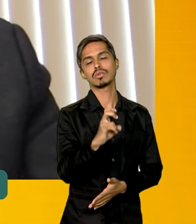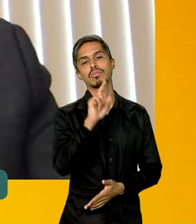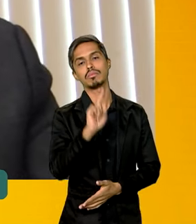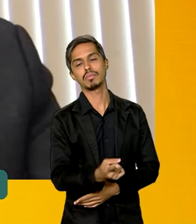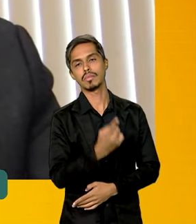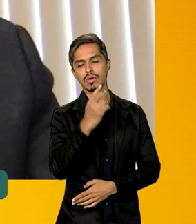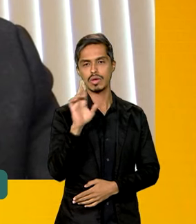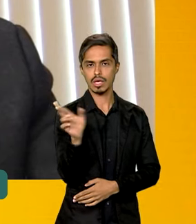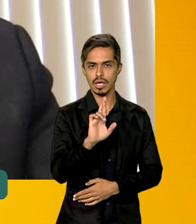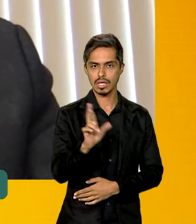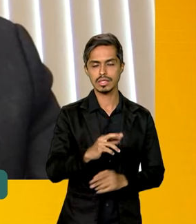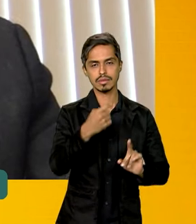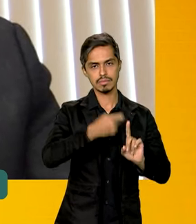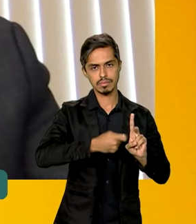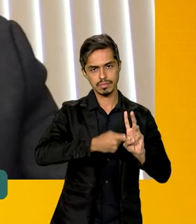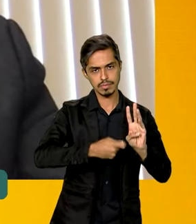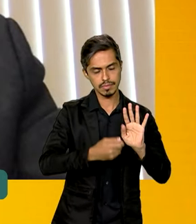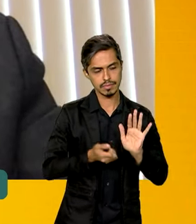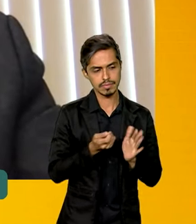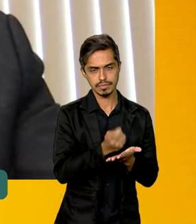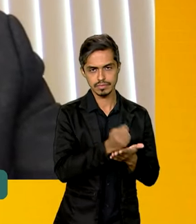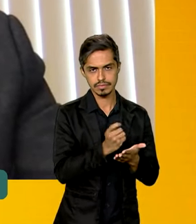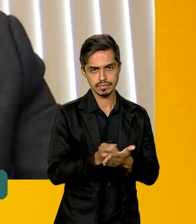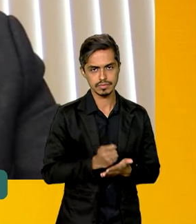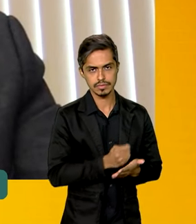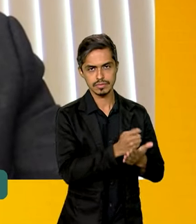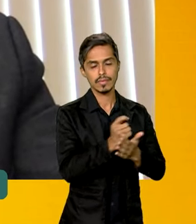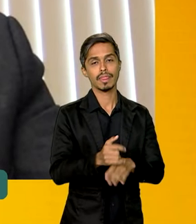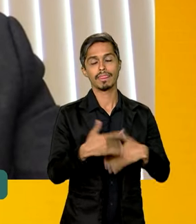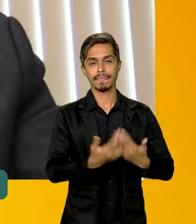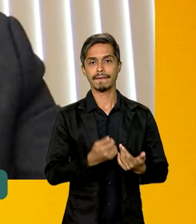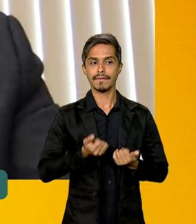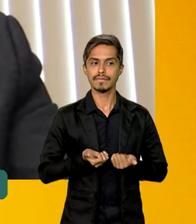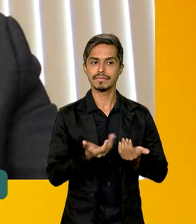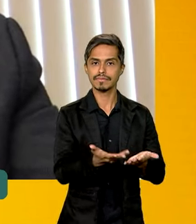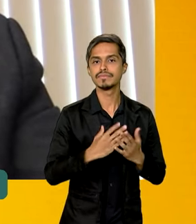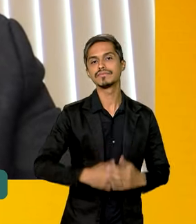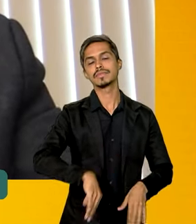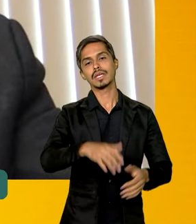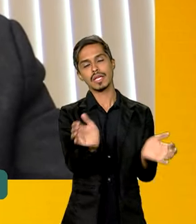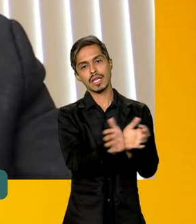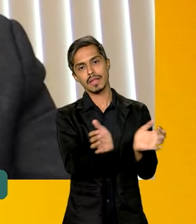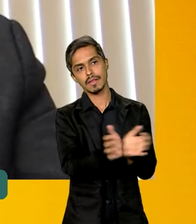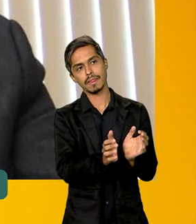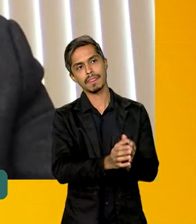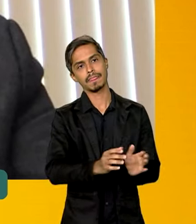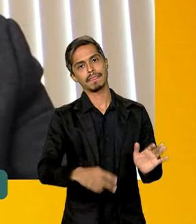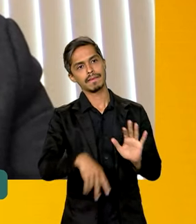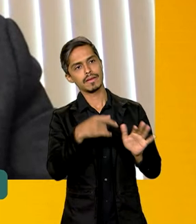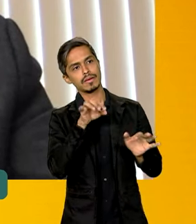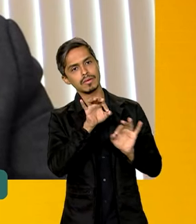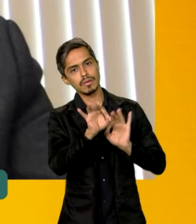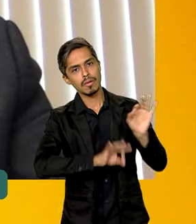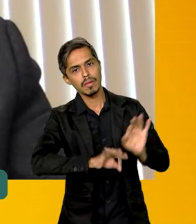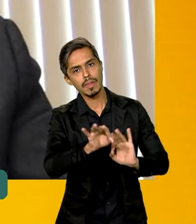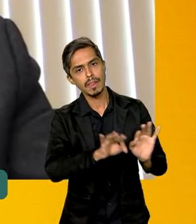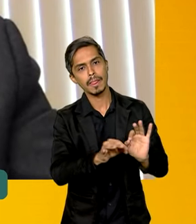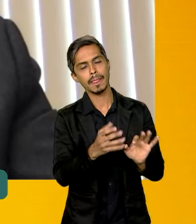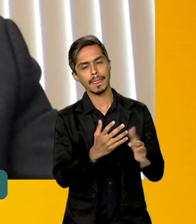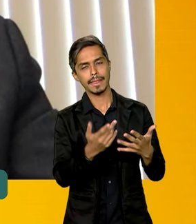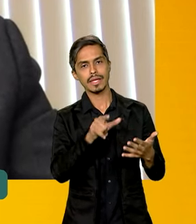reais por mês para que sejam implementadas equipes matriciais de cuidados paliativos compostas